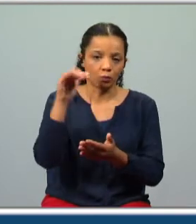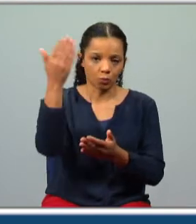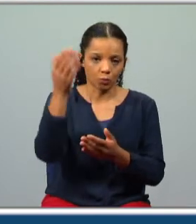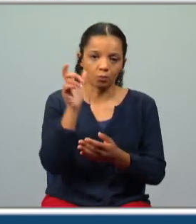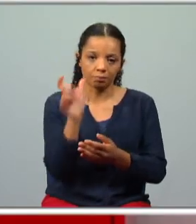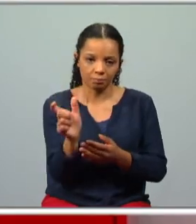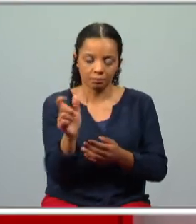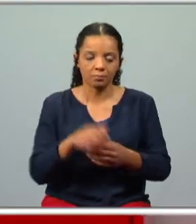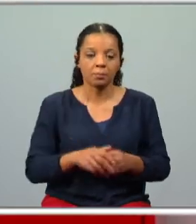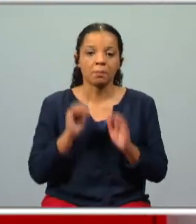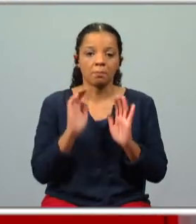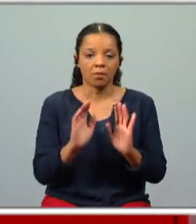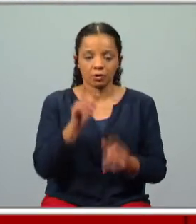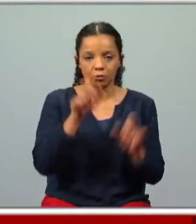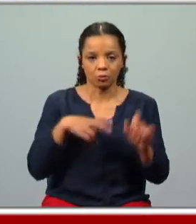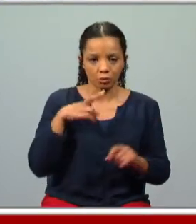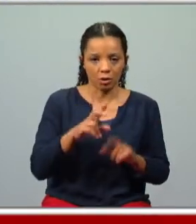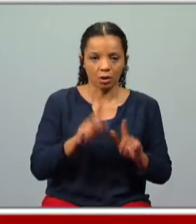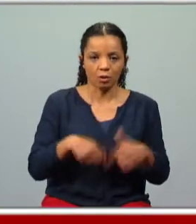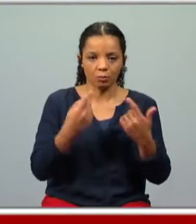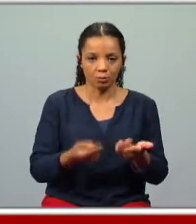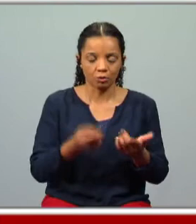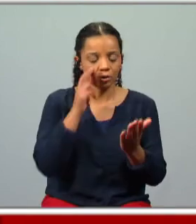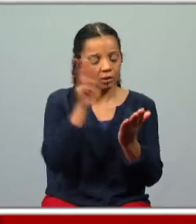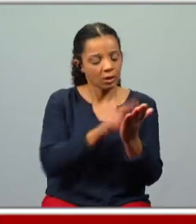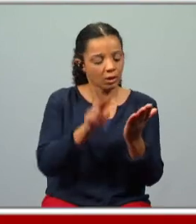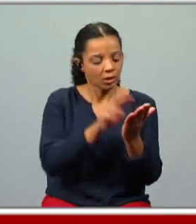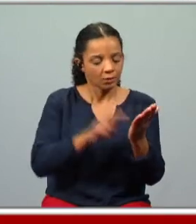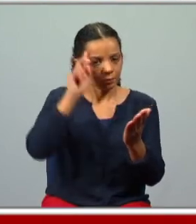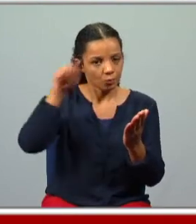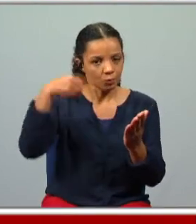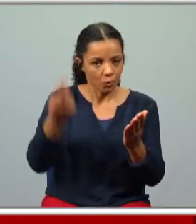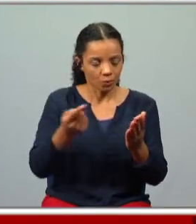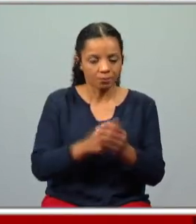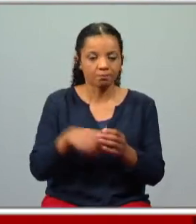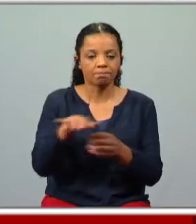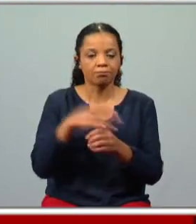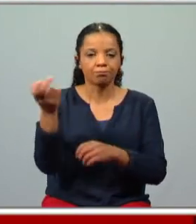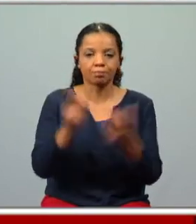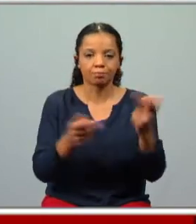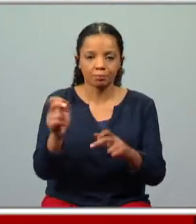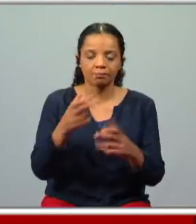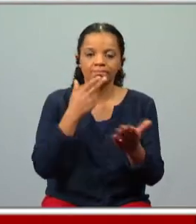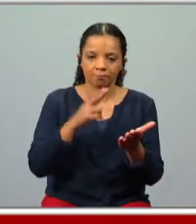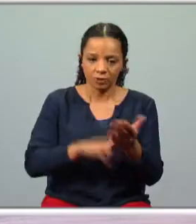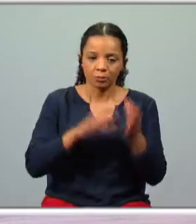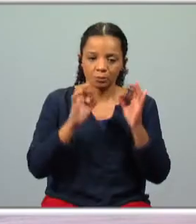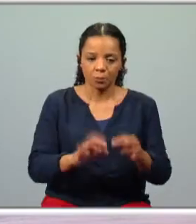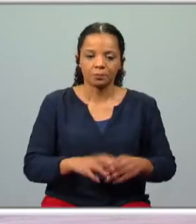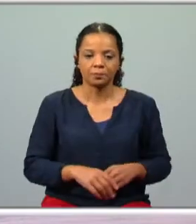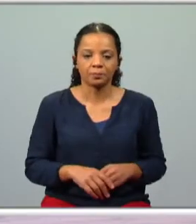apesar de os portugueses depois que lerem a obra saberem que os acontecimentos acabaram por se verificar